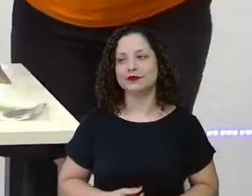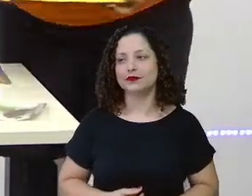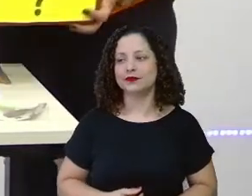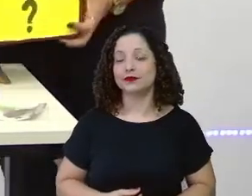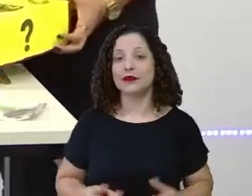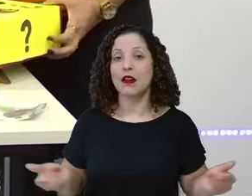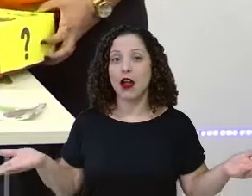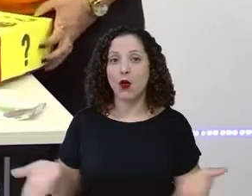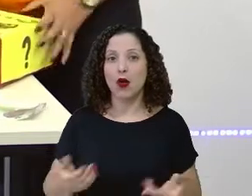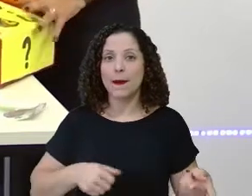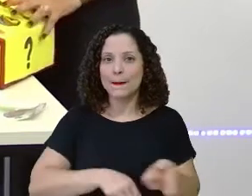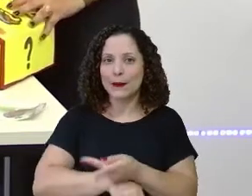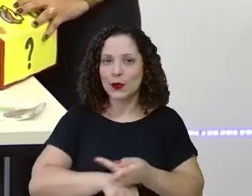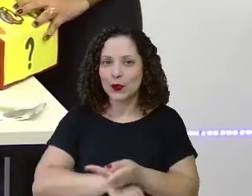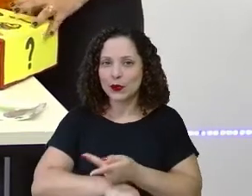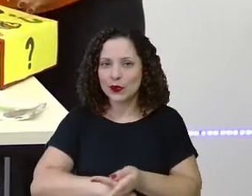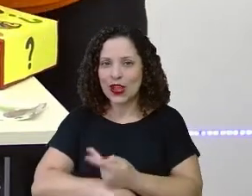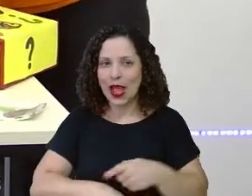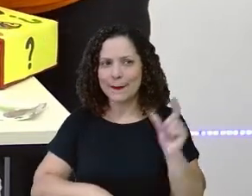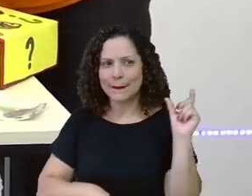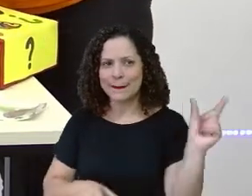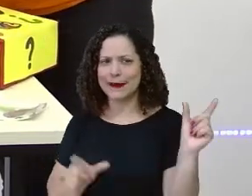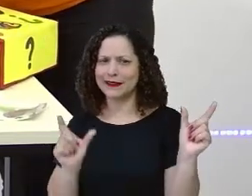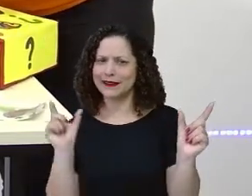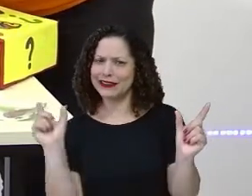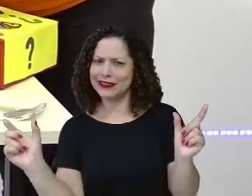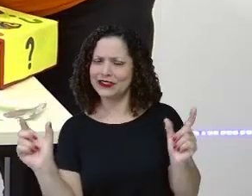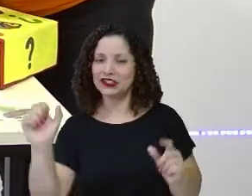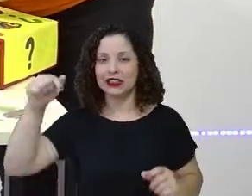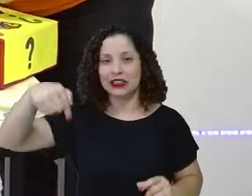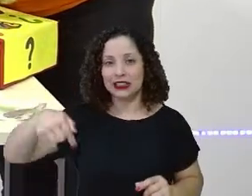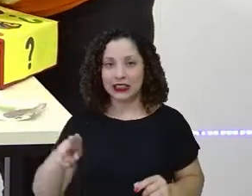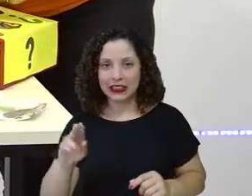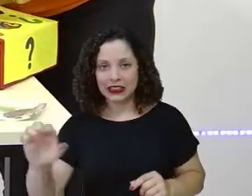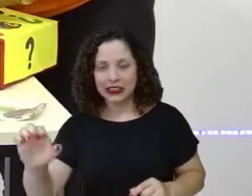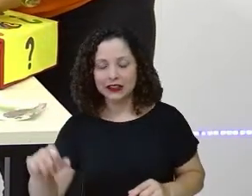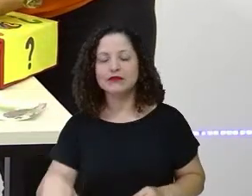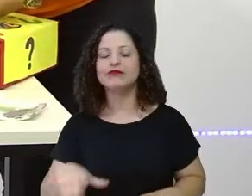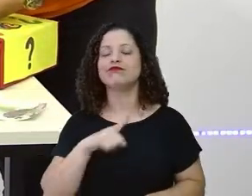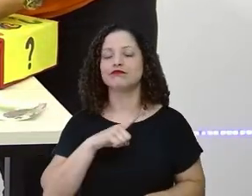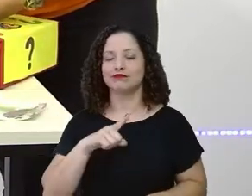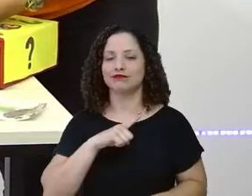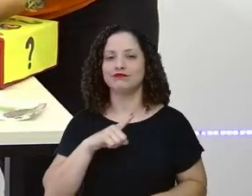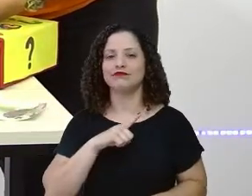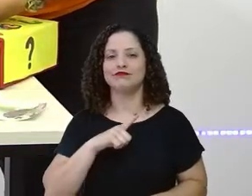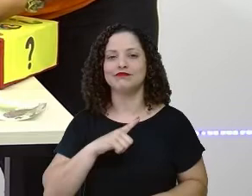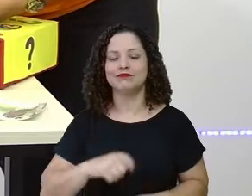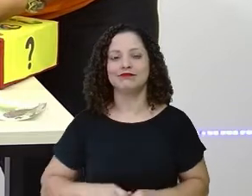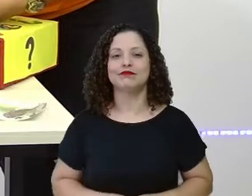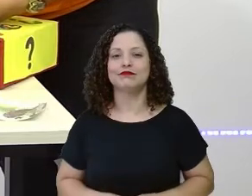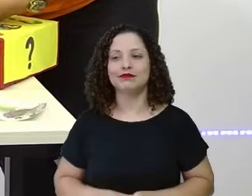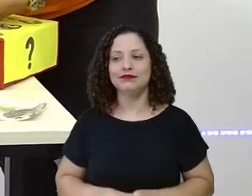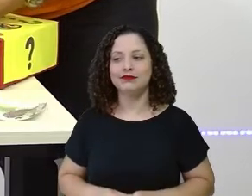Vamos procurar as palavrinhas. Que já tem por aqui, não tem? Olha aí! Qual é a que?